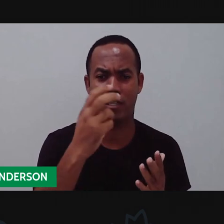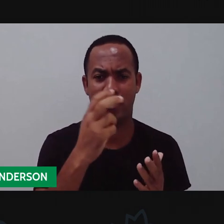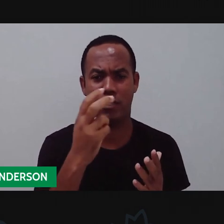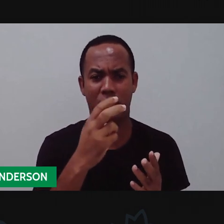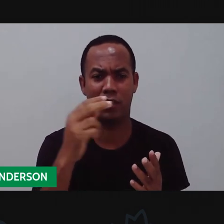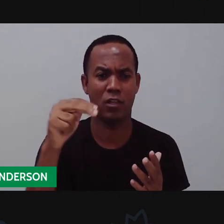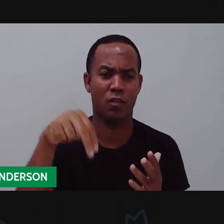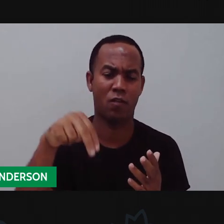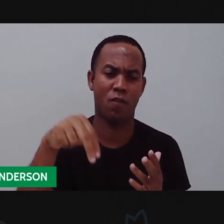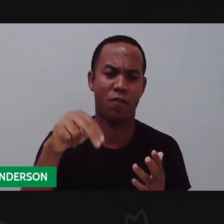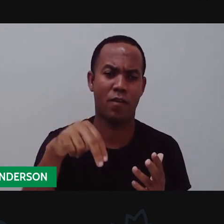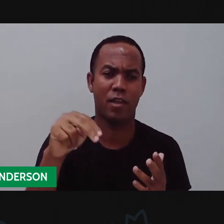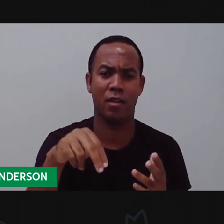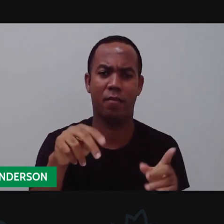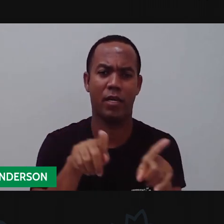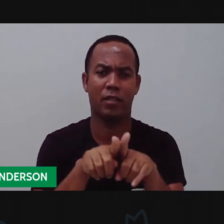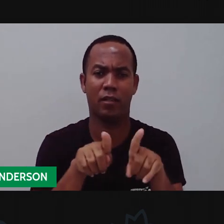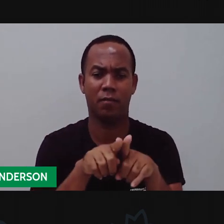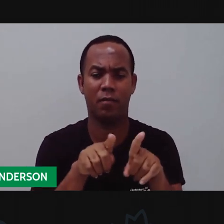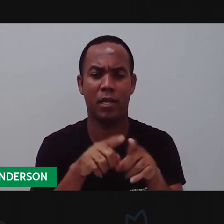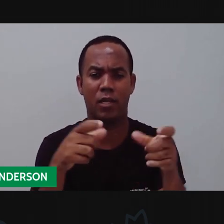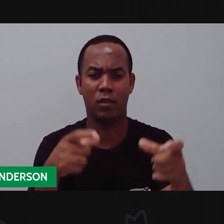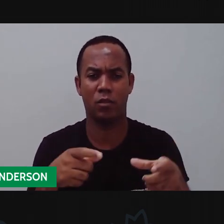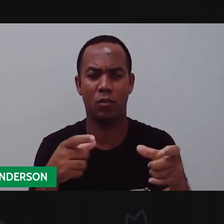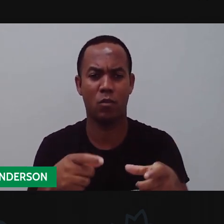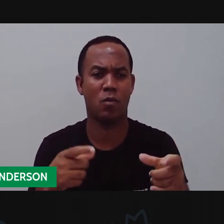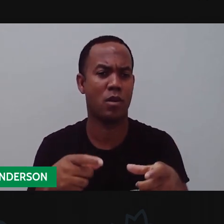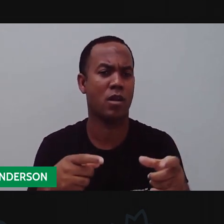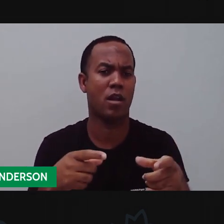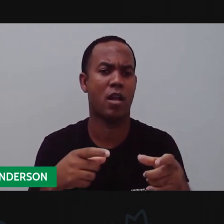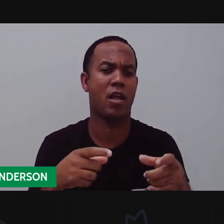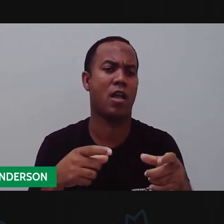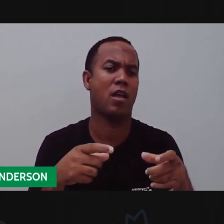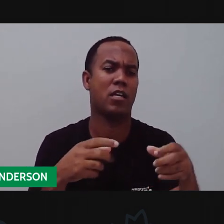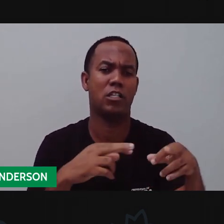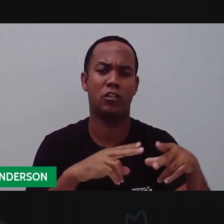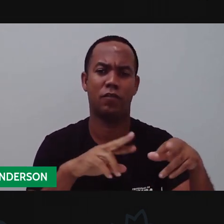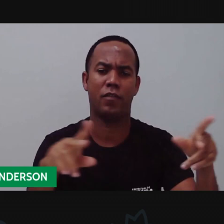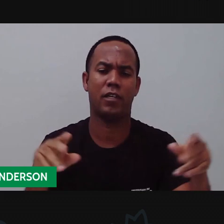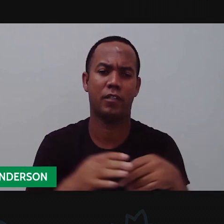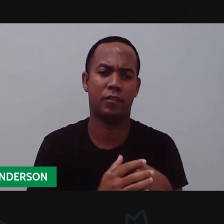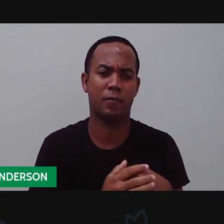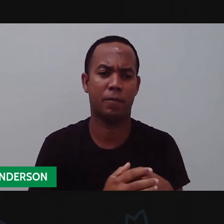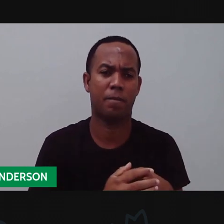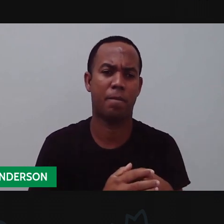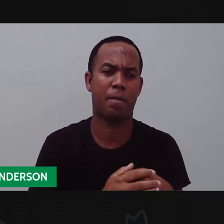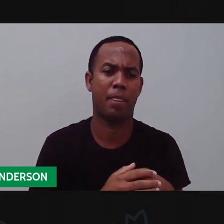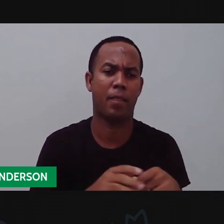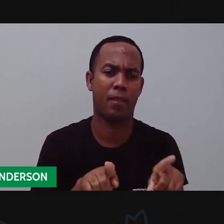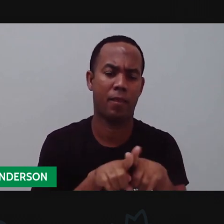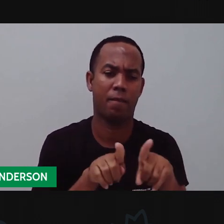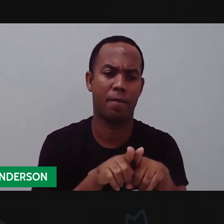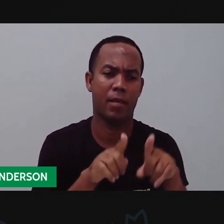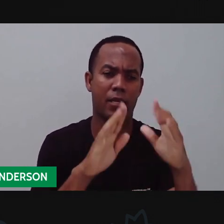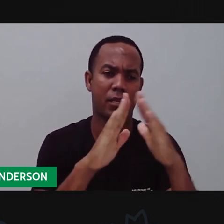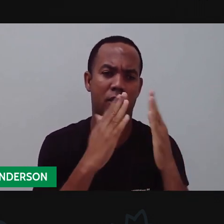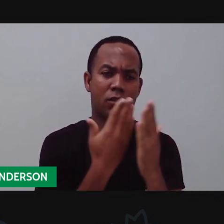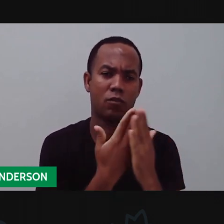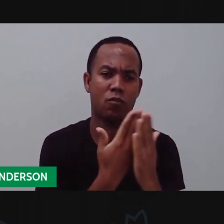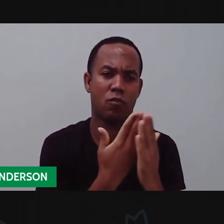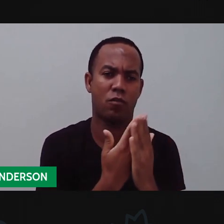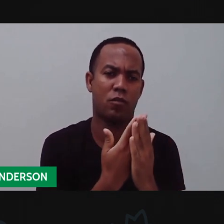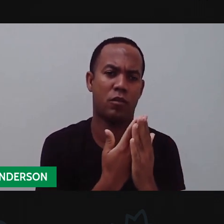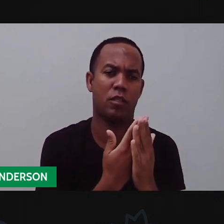nossa escola militarizada aí em Jaíba. Pro Caique, né? Pra escola Chico Mendes também. Pra